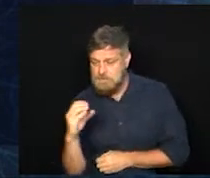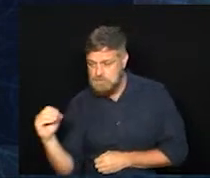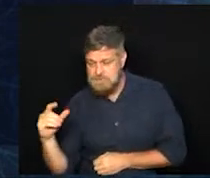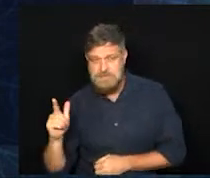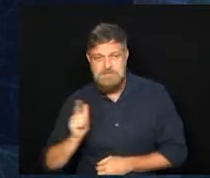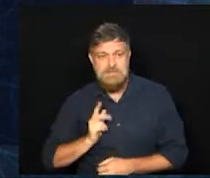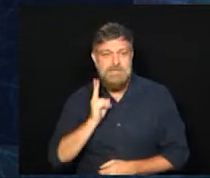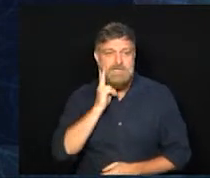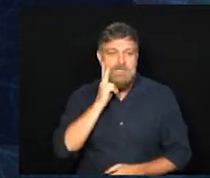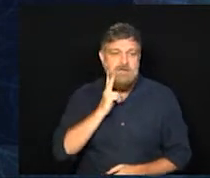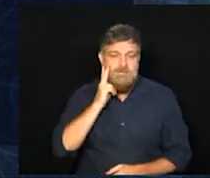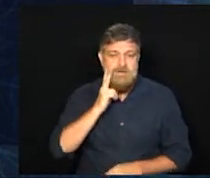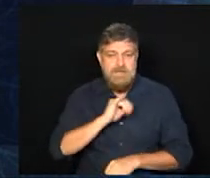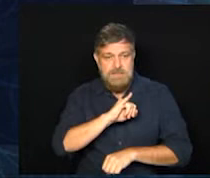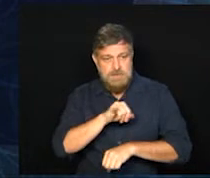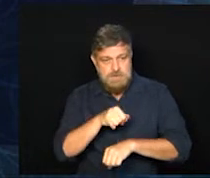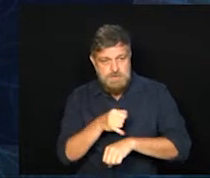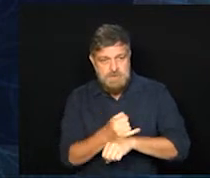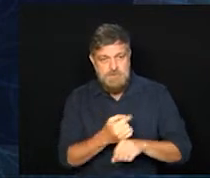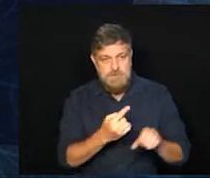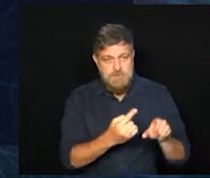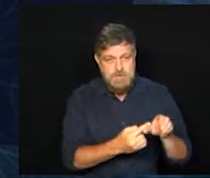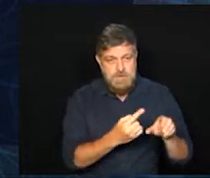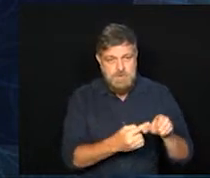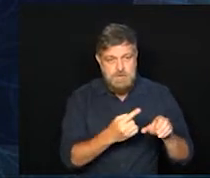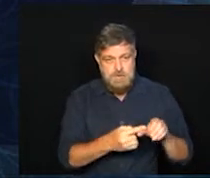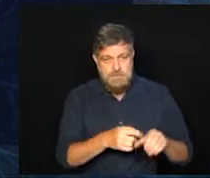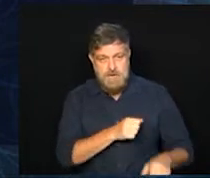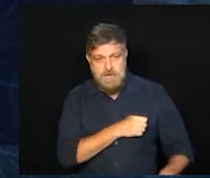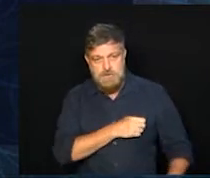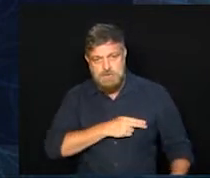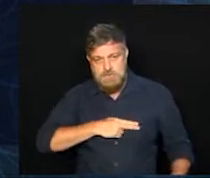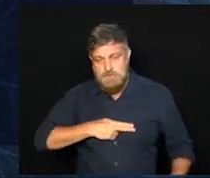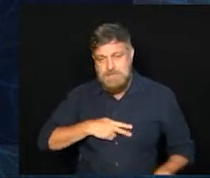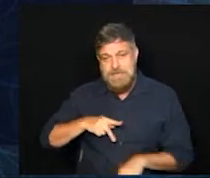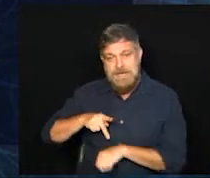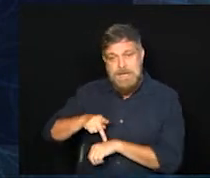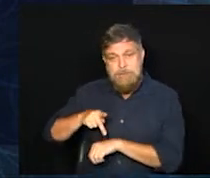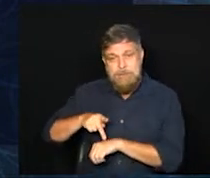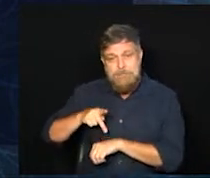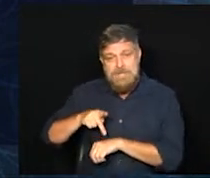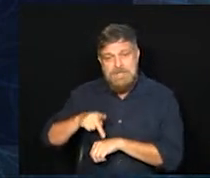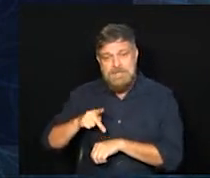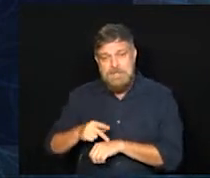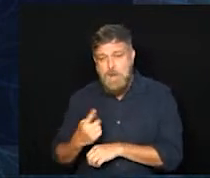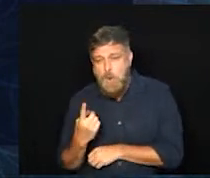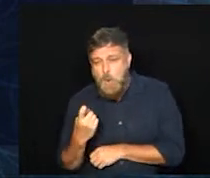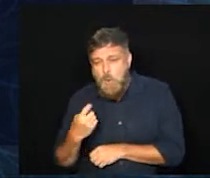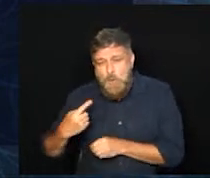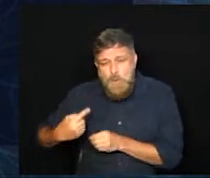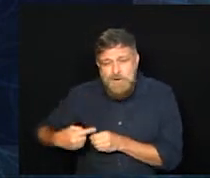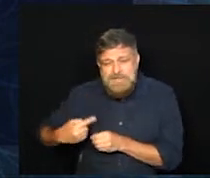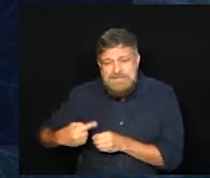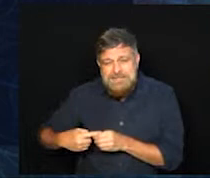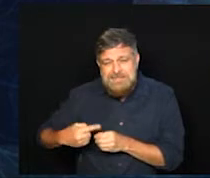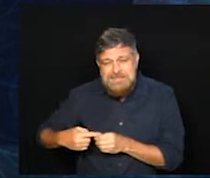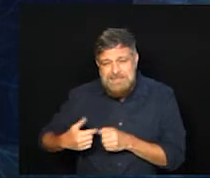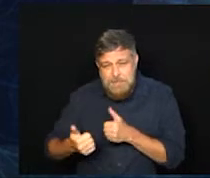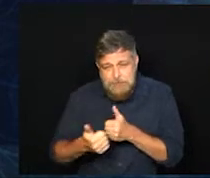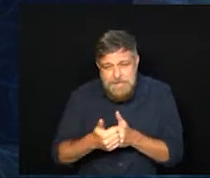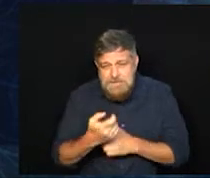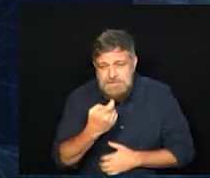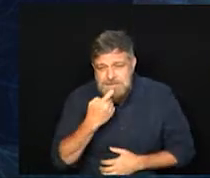Vinhedo, Jaguariúna, Cosmópolis, Arthur, Nogueira, Pedreira e os únicos municípios da RMC